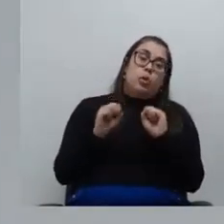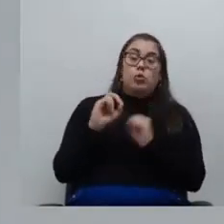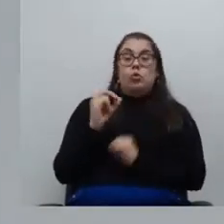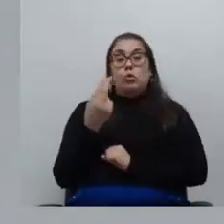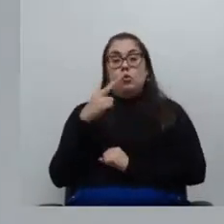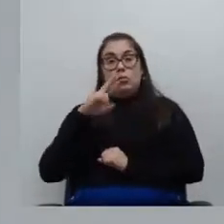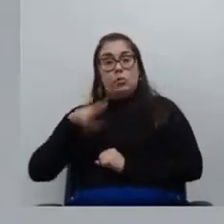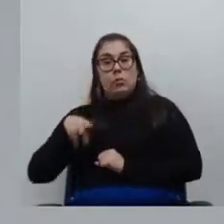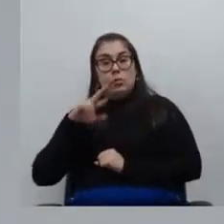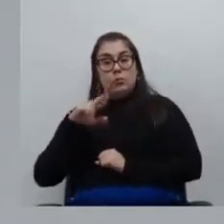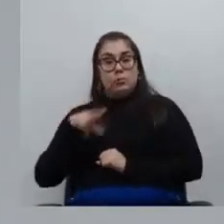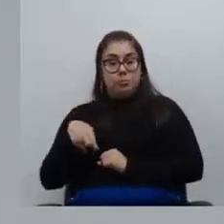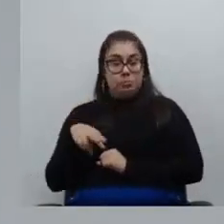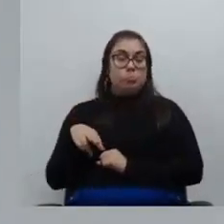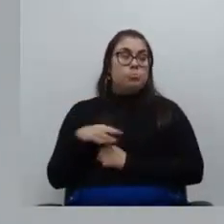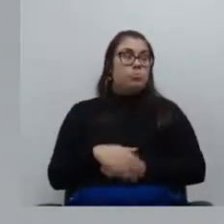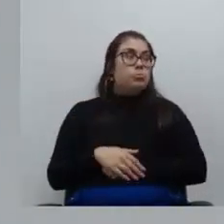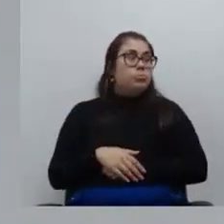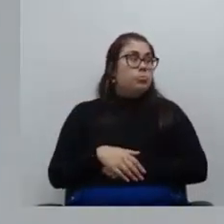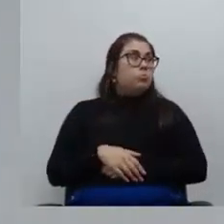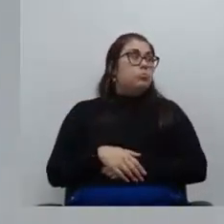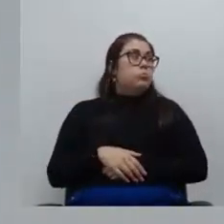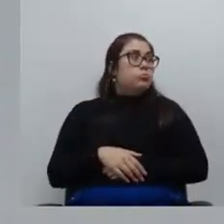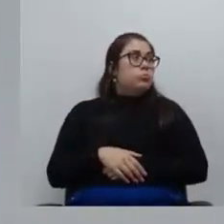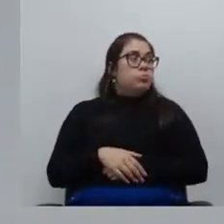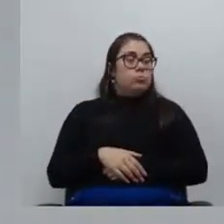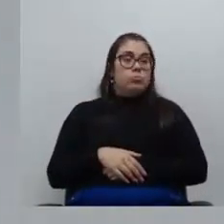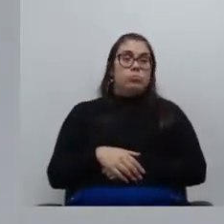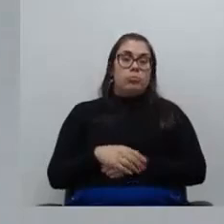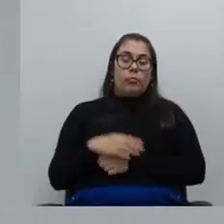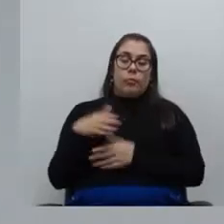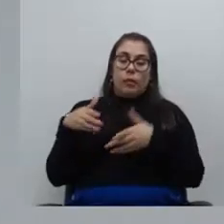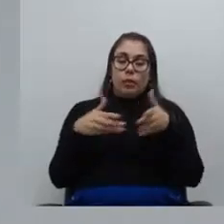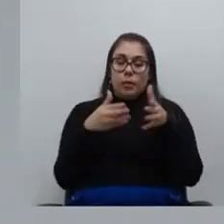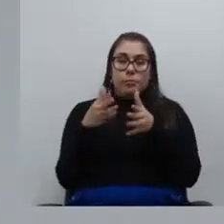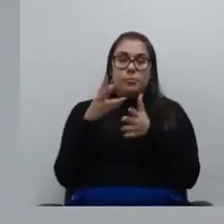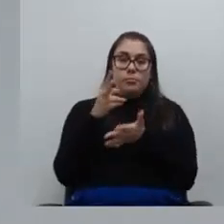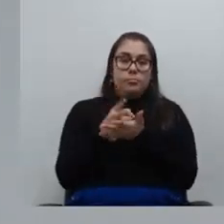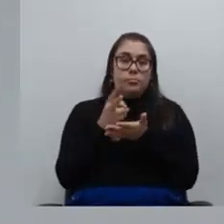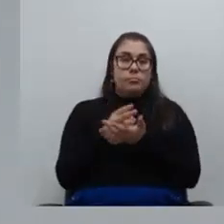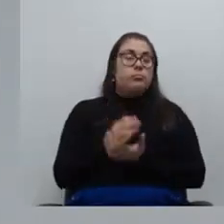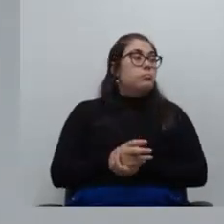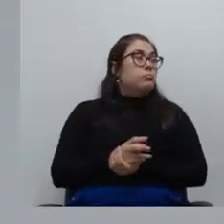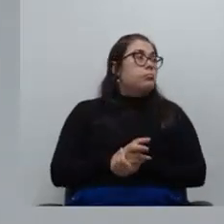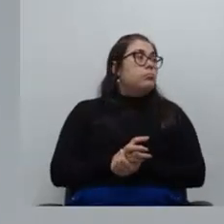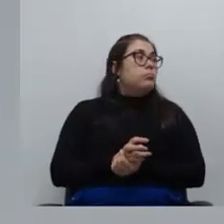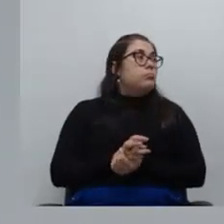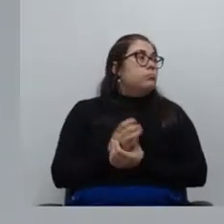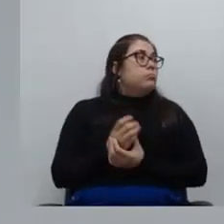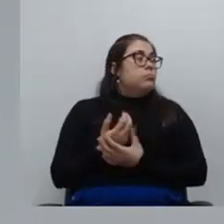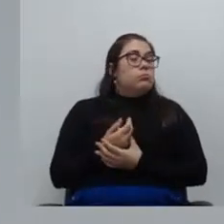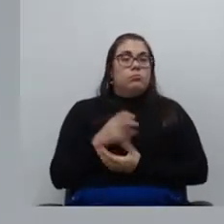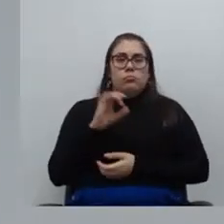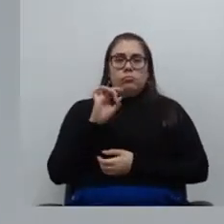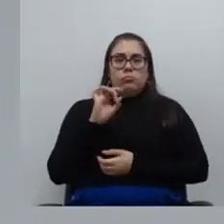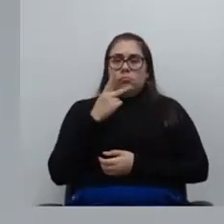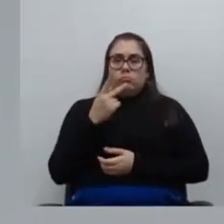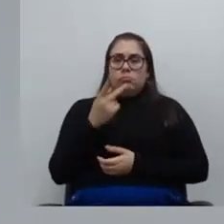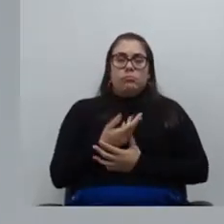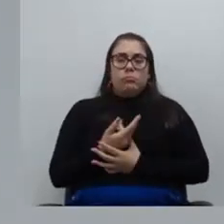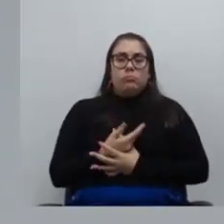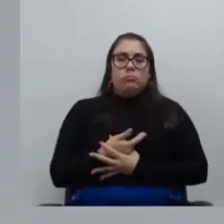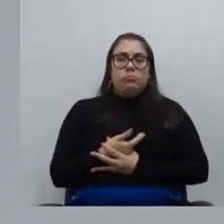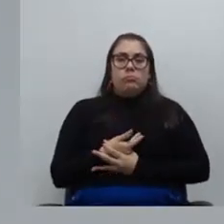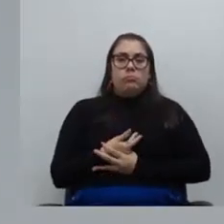a ideia não anerar de maneira nenhuma as unidades esse é um caminho que a gente está tentando seguir acho que é isso eu vou